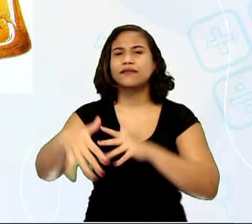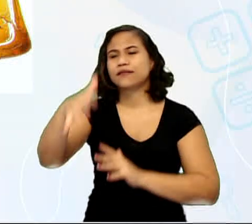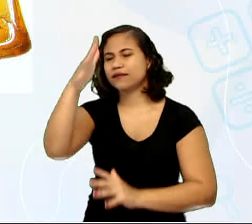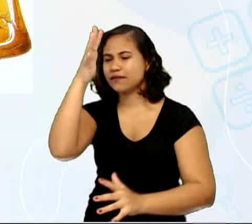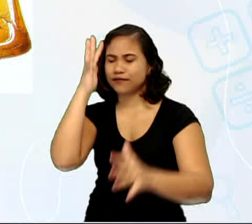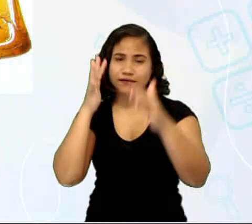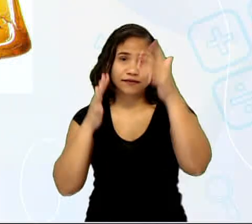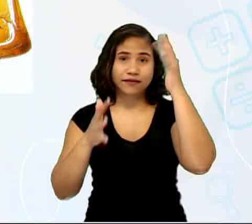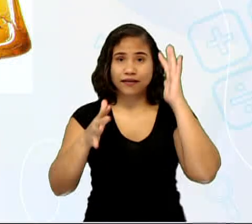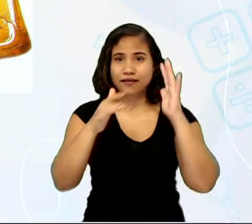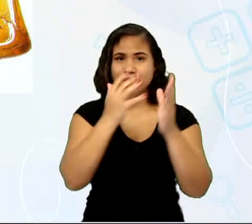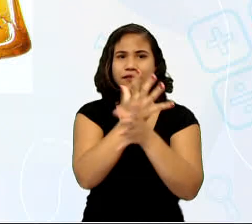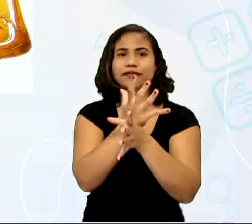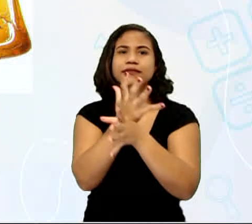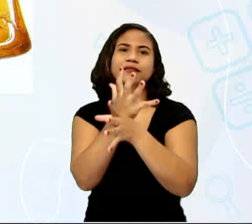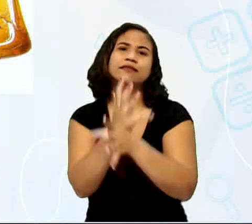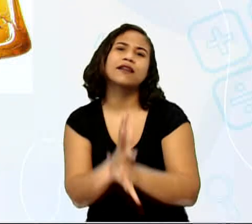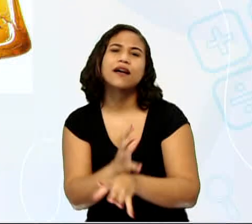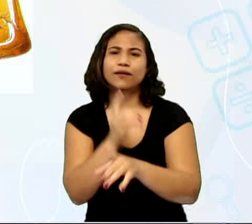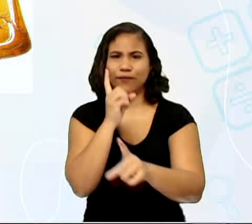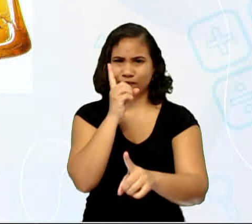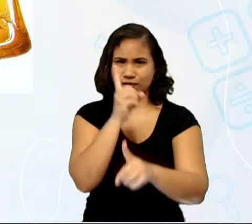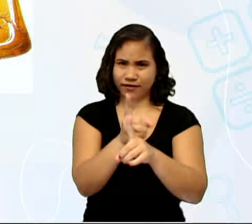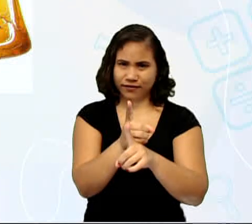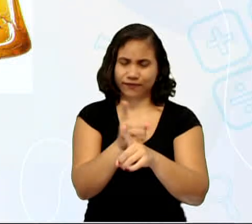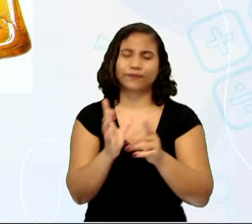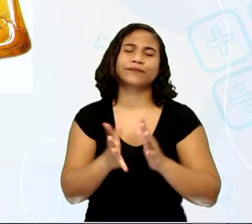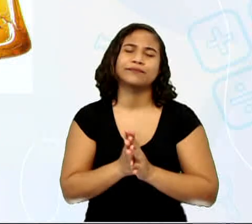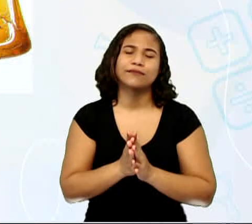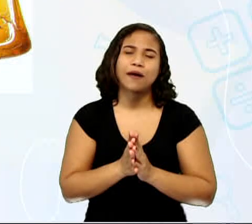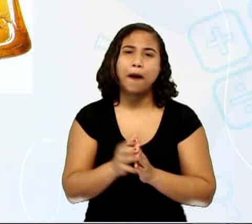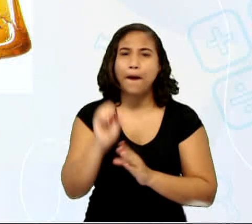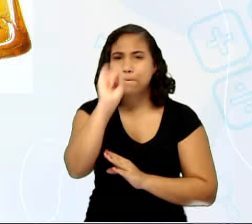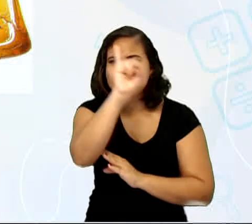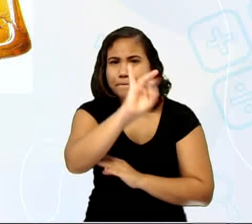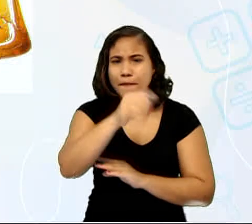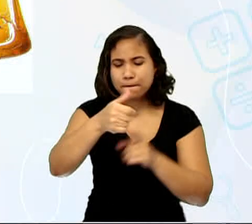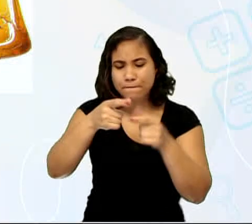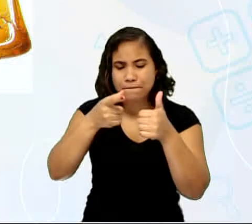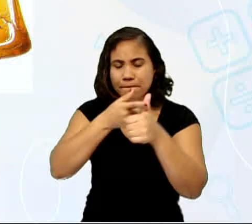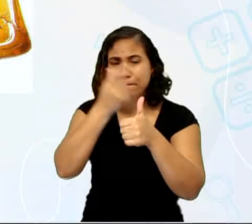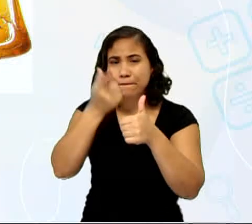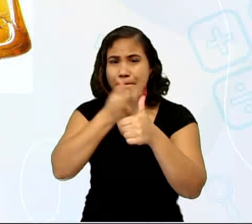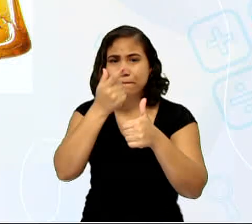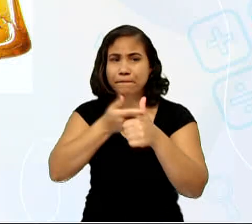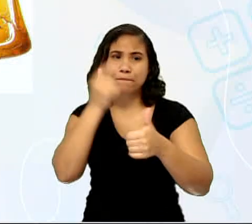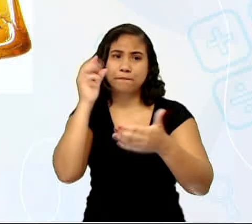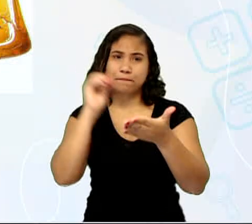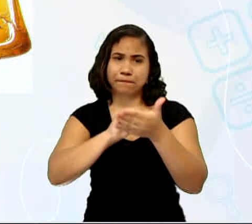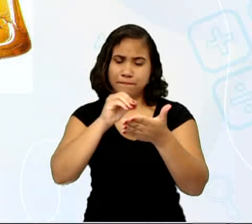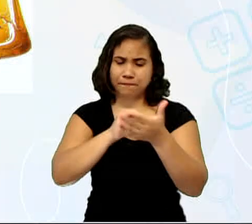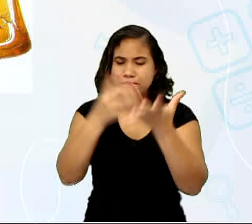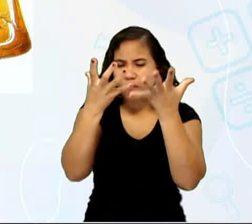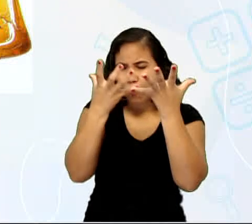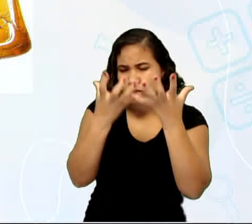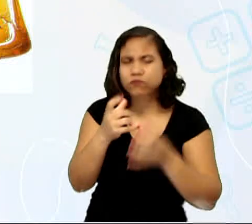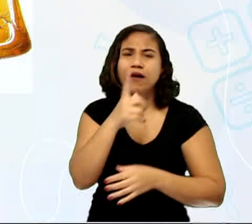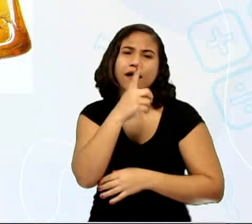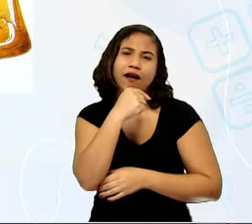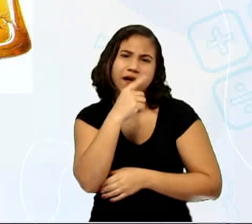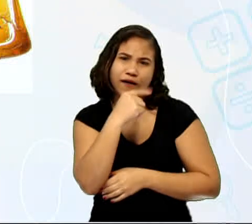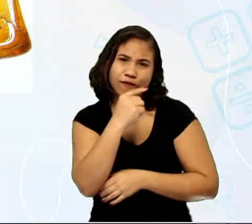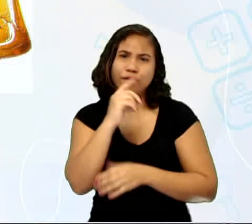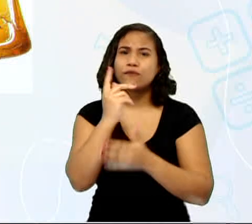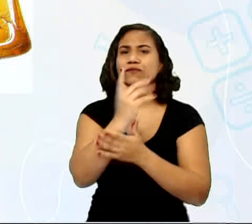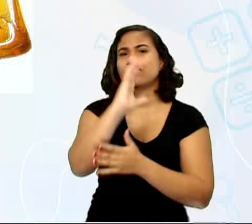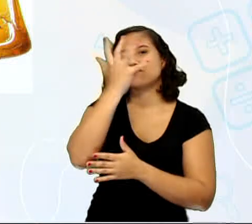fósseis encontrados. Ok? Na primeira imagem, a falta de umidade e ocorreu,